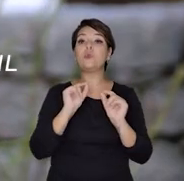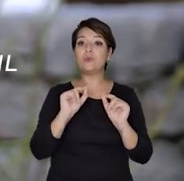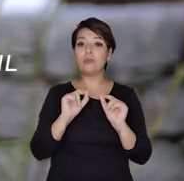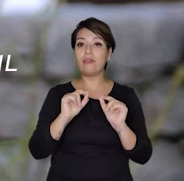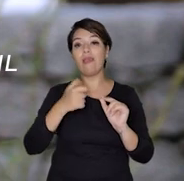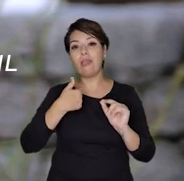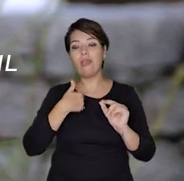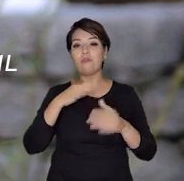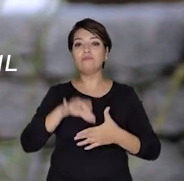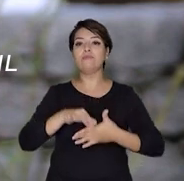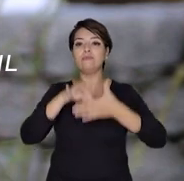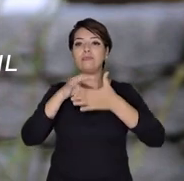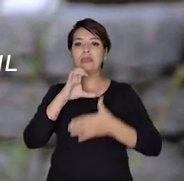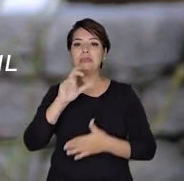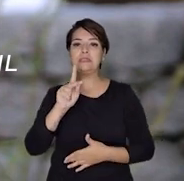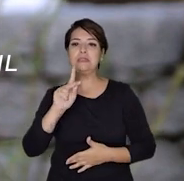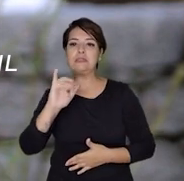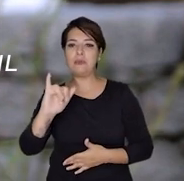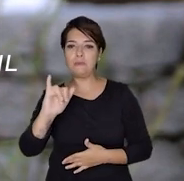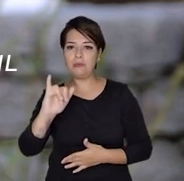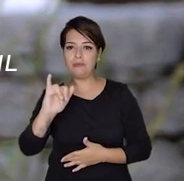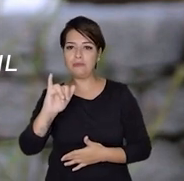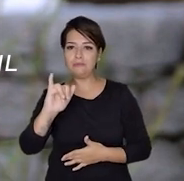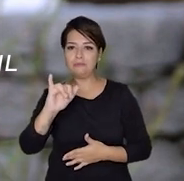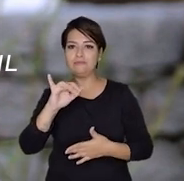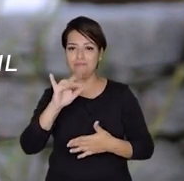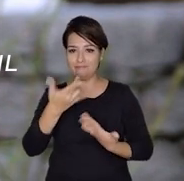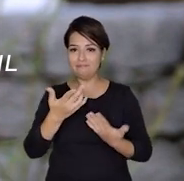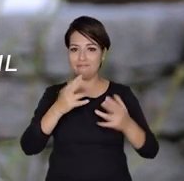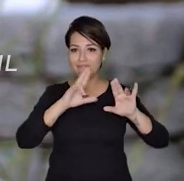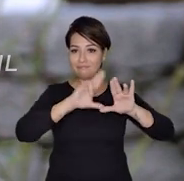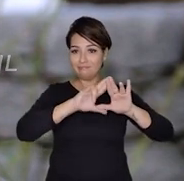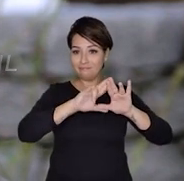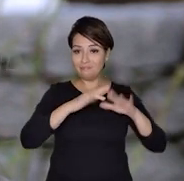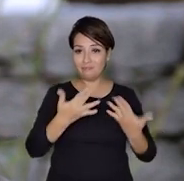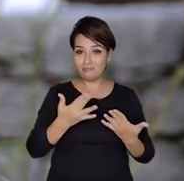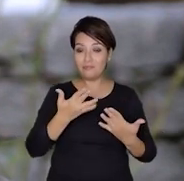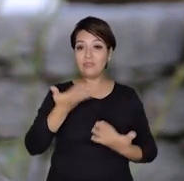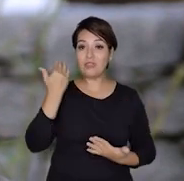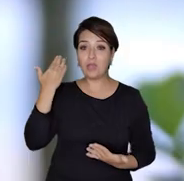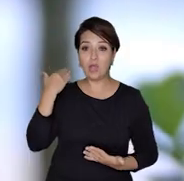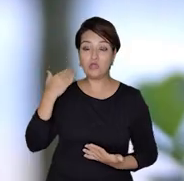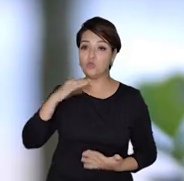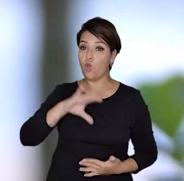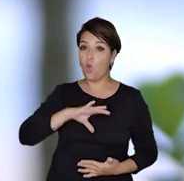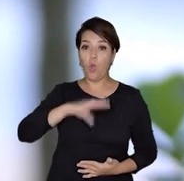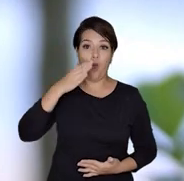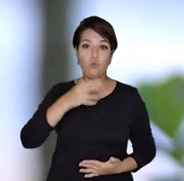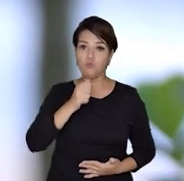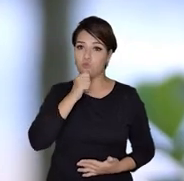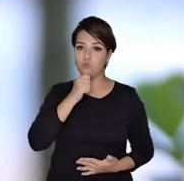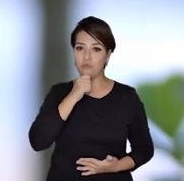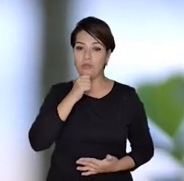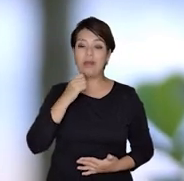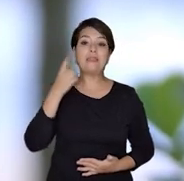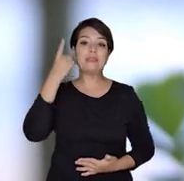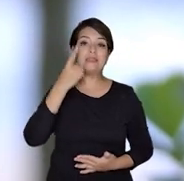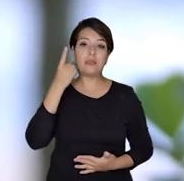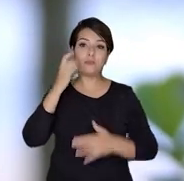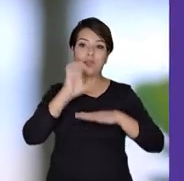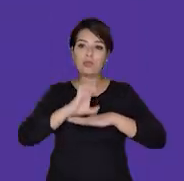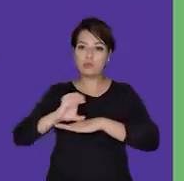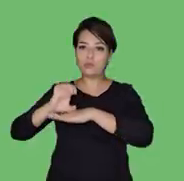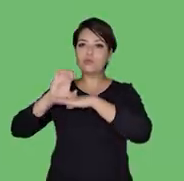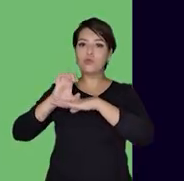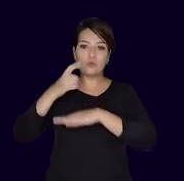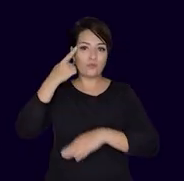passava no Rio de Janeiro, né? Mas ninguém tinha tido coragem de enfrentar esse desafio. E o então deputado estadual Marcelo Freixo teve